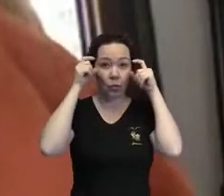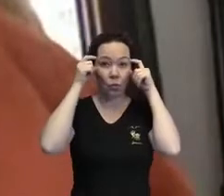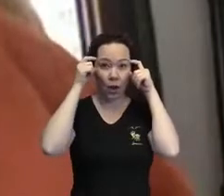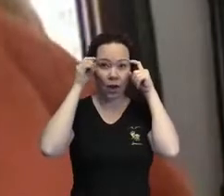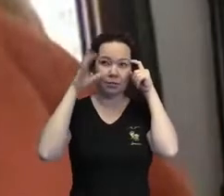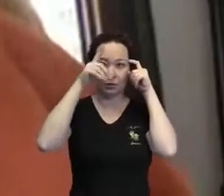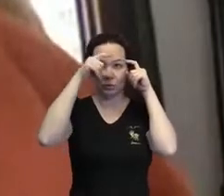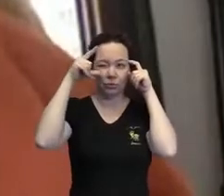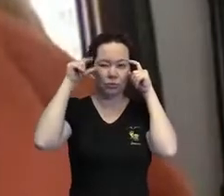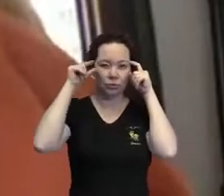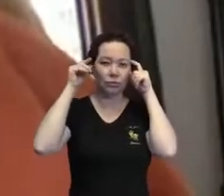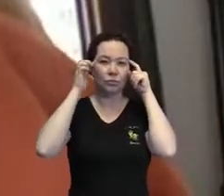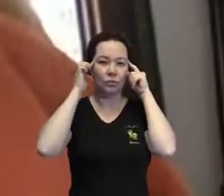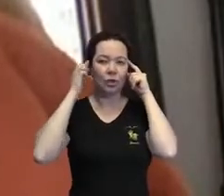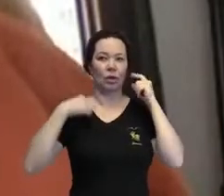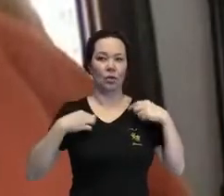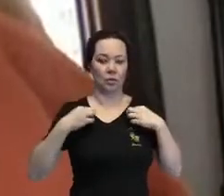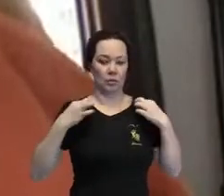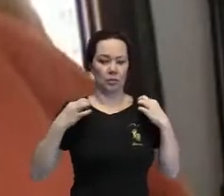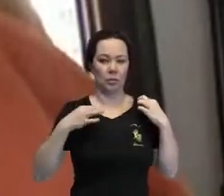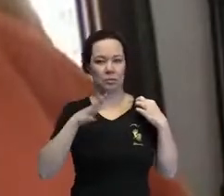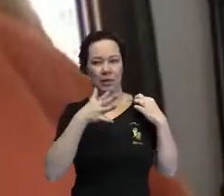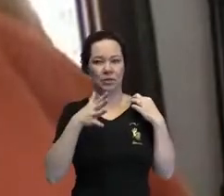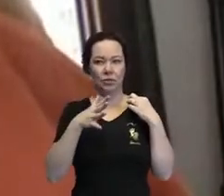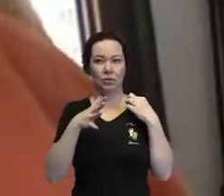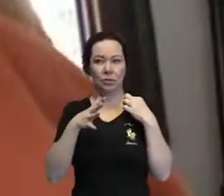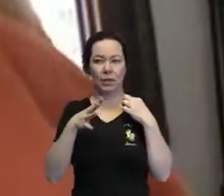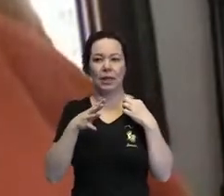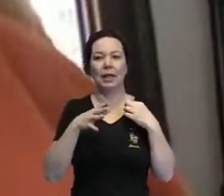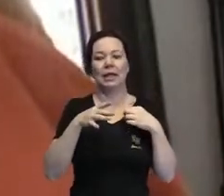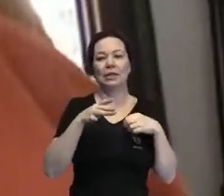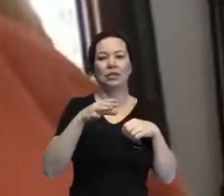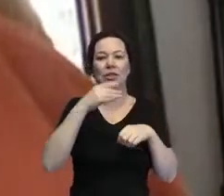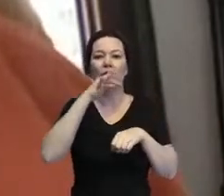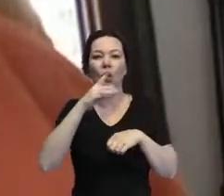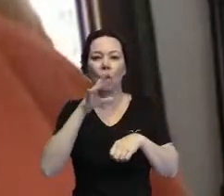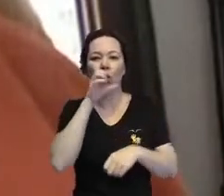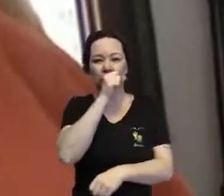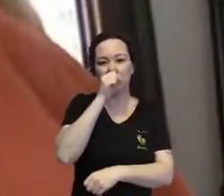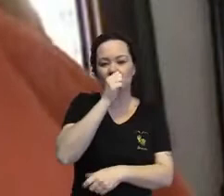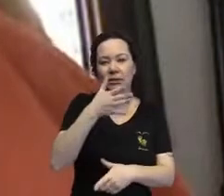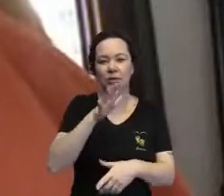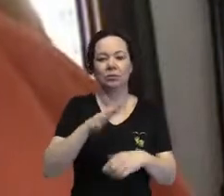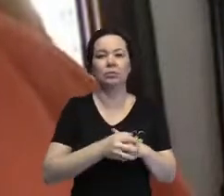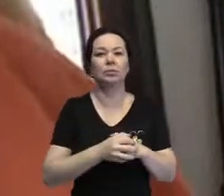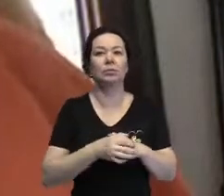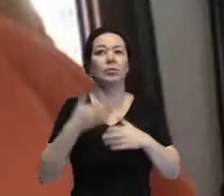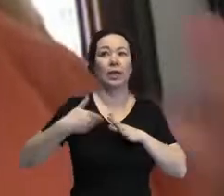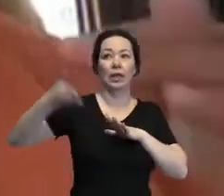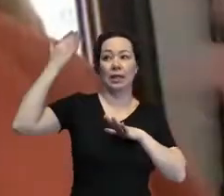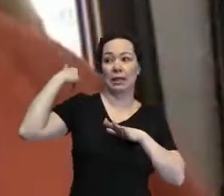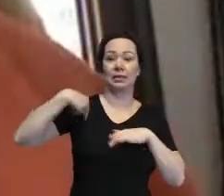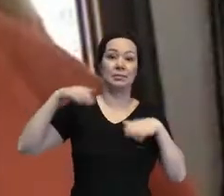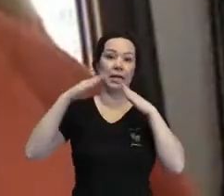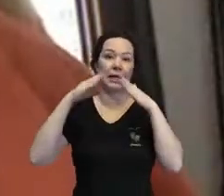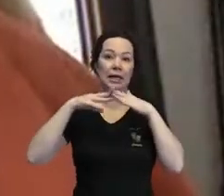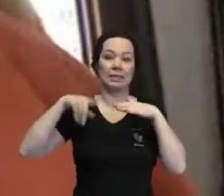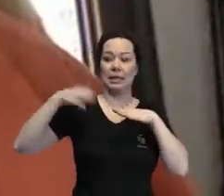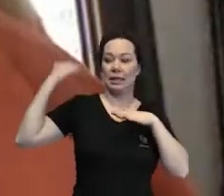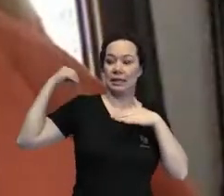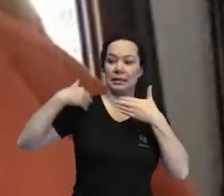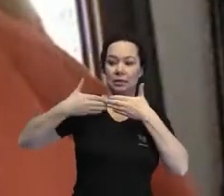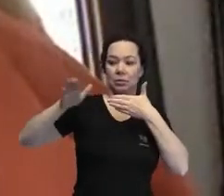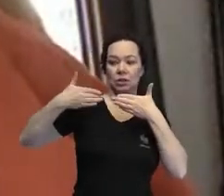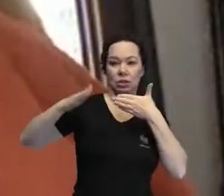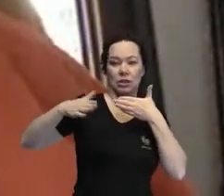retangular, tô vestindo uma blusa mais ou menos cor de ferrugem, laranja, não sei como é que aparece aí. E atrás, eu tô na minha casa, atrás tem uma janela